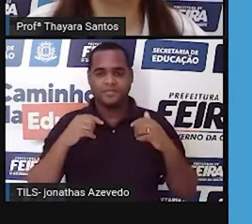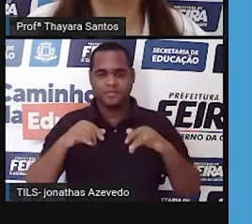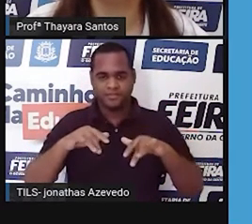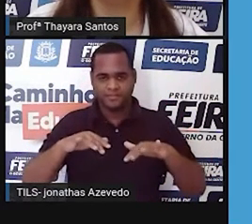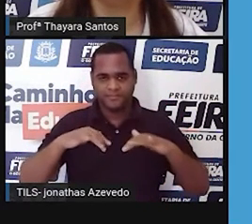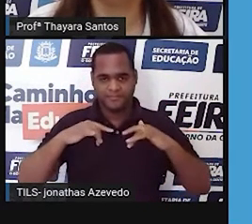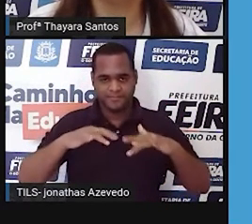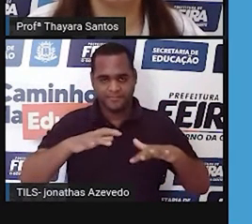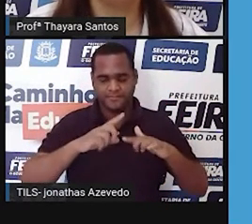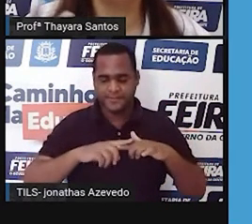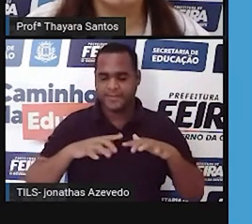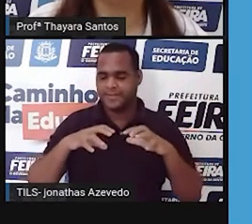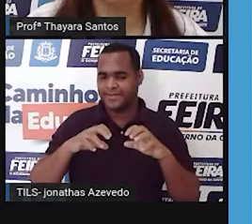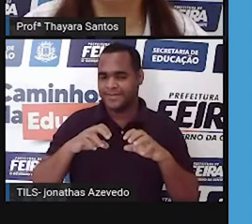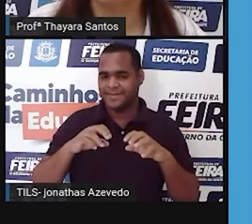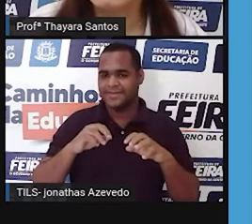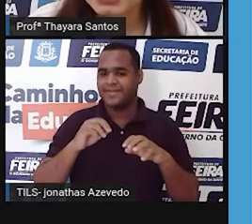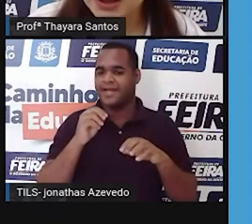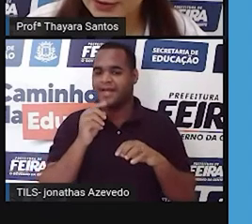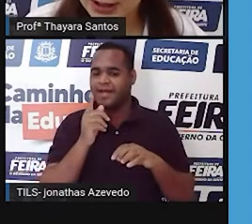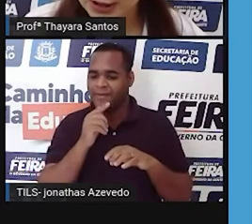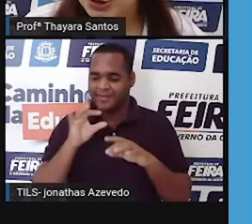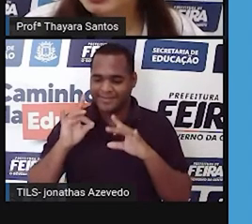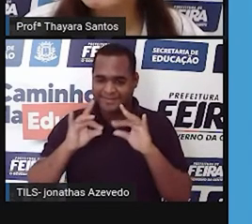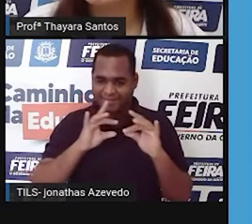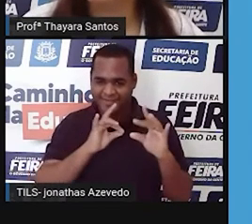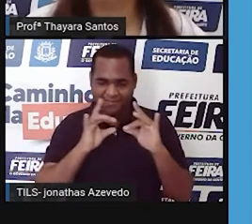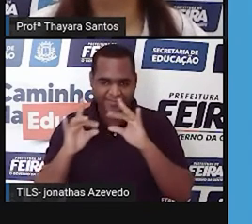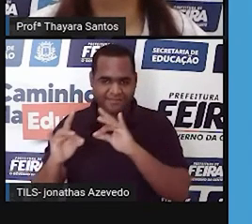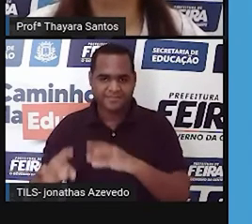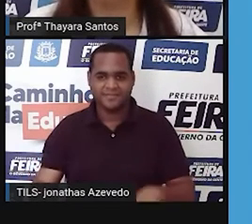baixa umidade, áreas baixas e úmidas, na verdade.